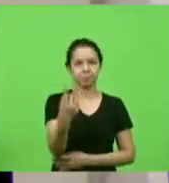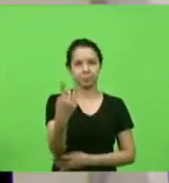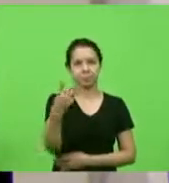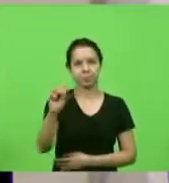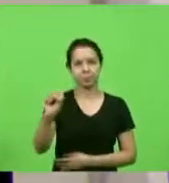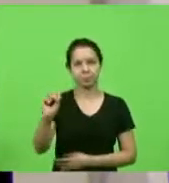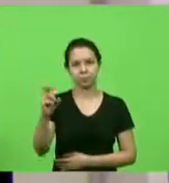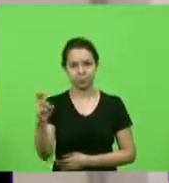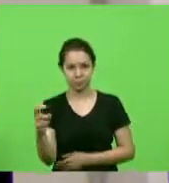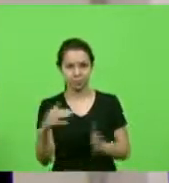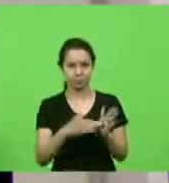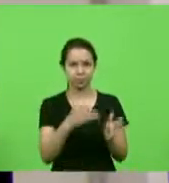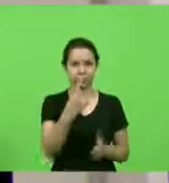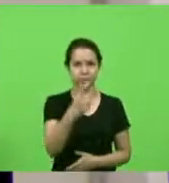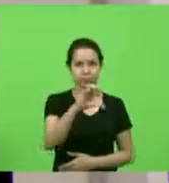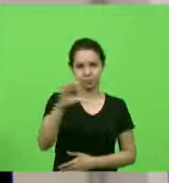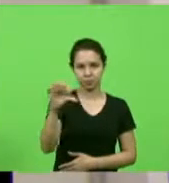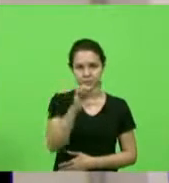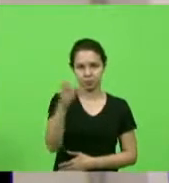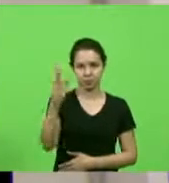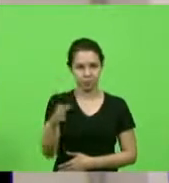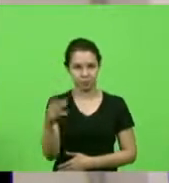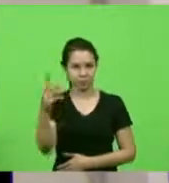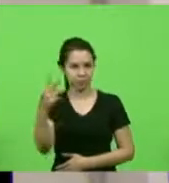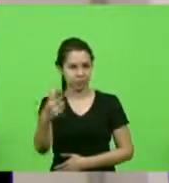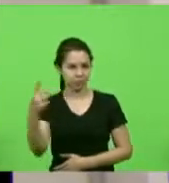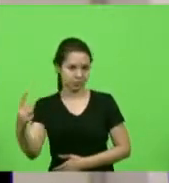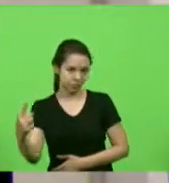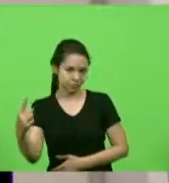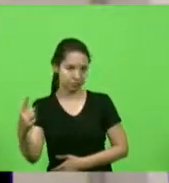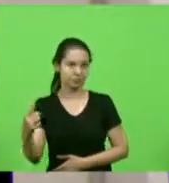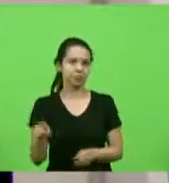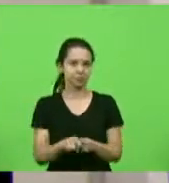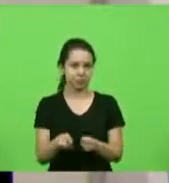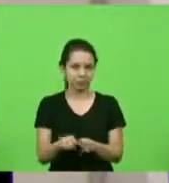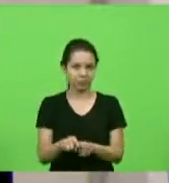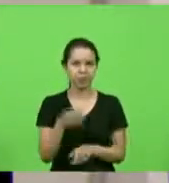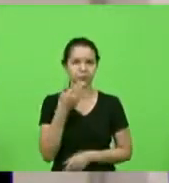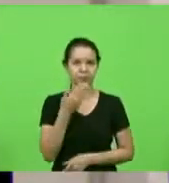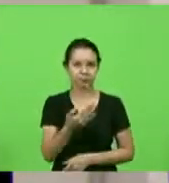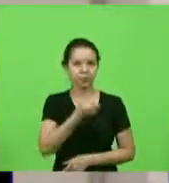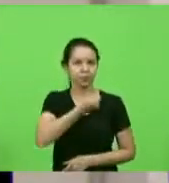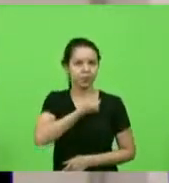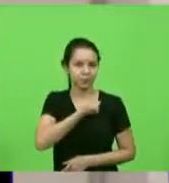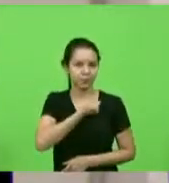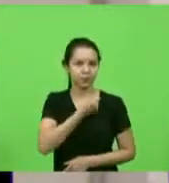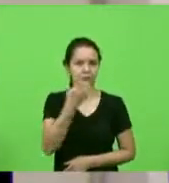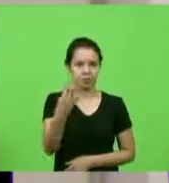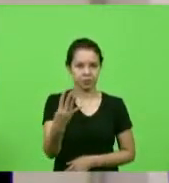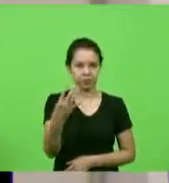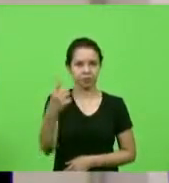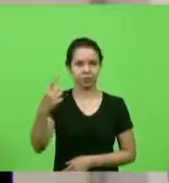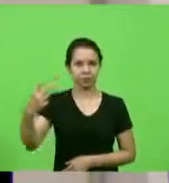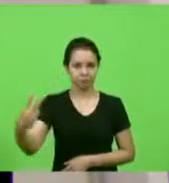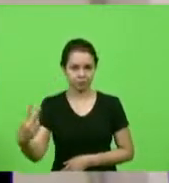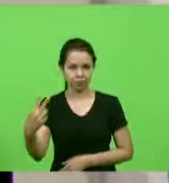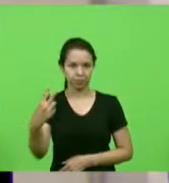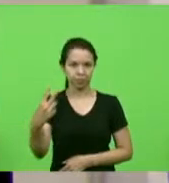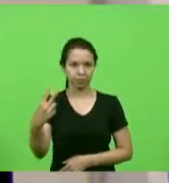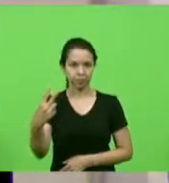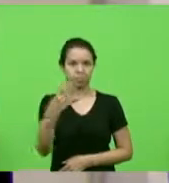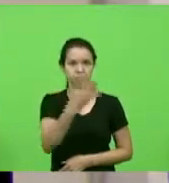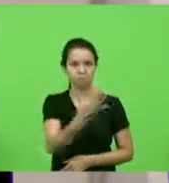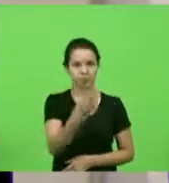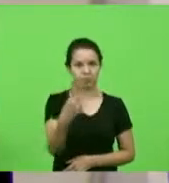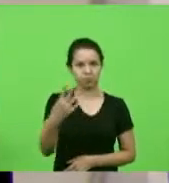a 199 barra 2021, bem como os requerimentos números 412 e 424